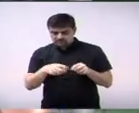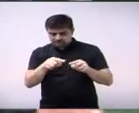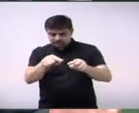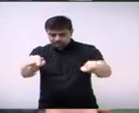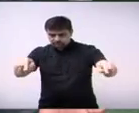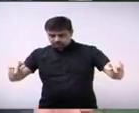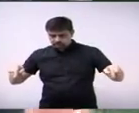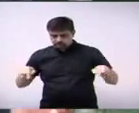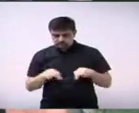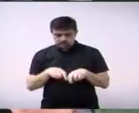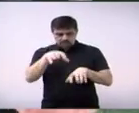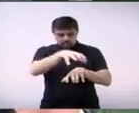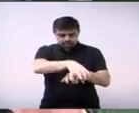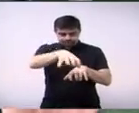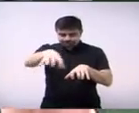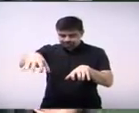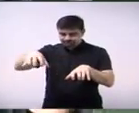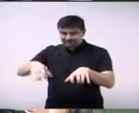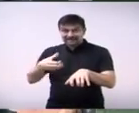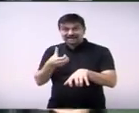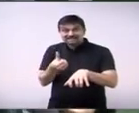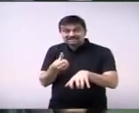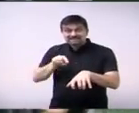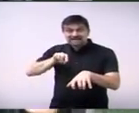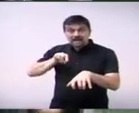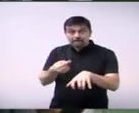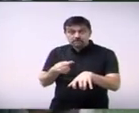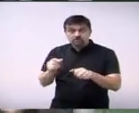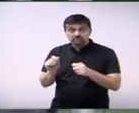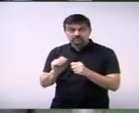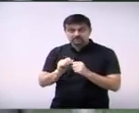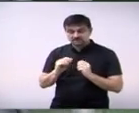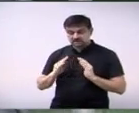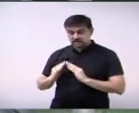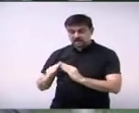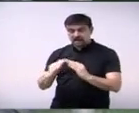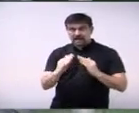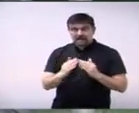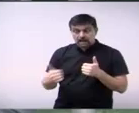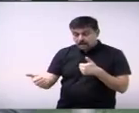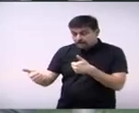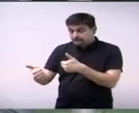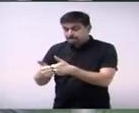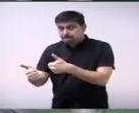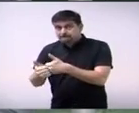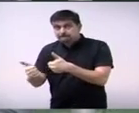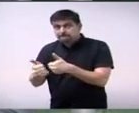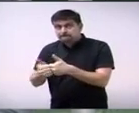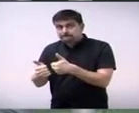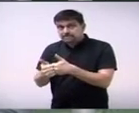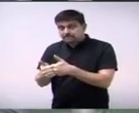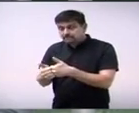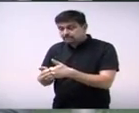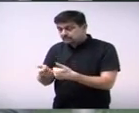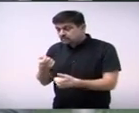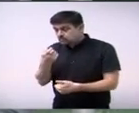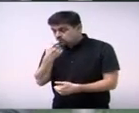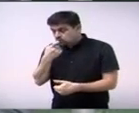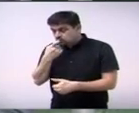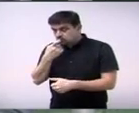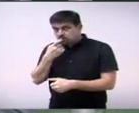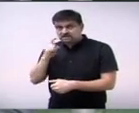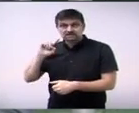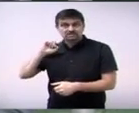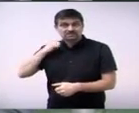vai aproximar moradias a poucos metros ali do do aterro.